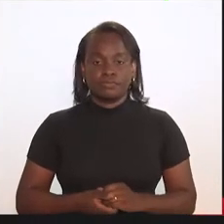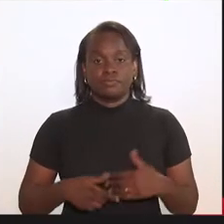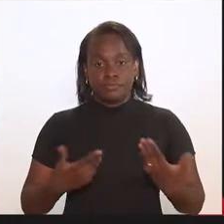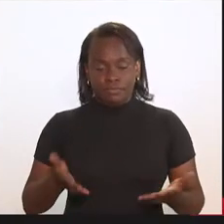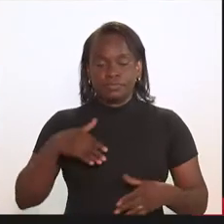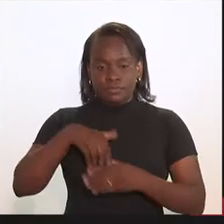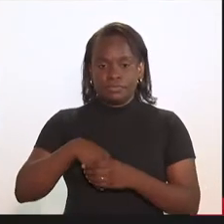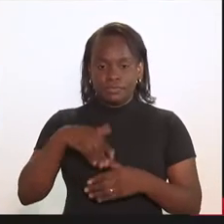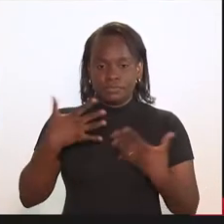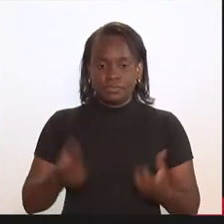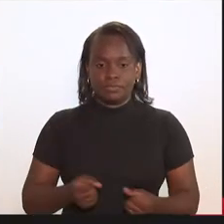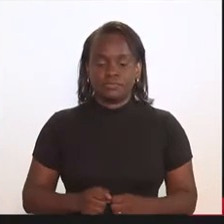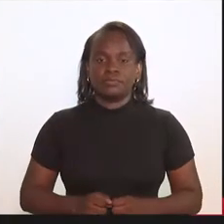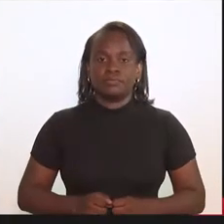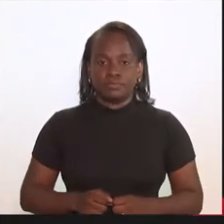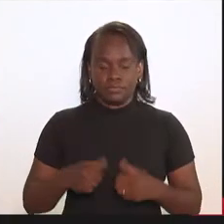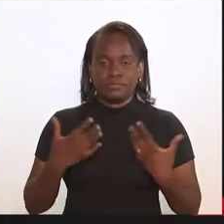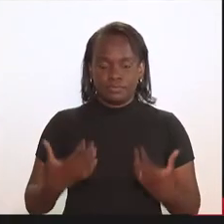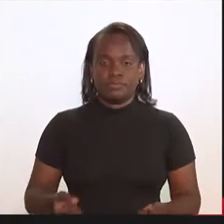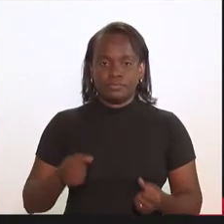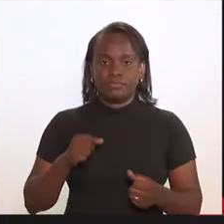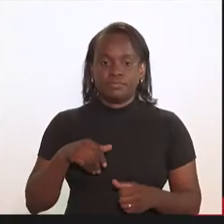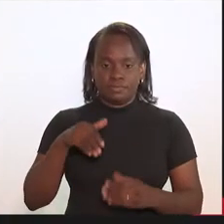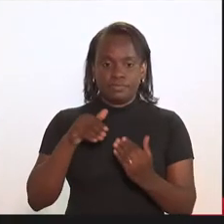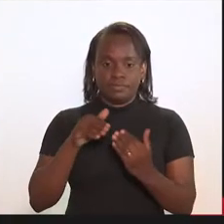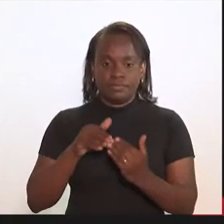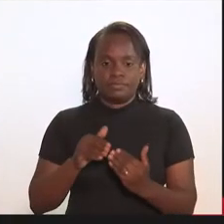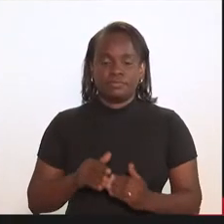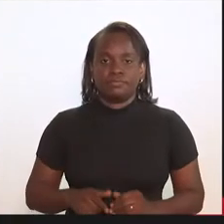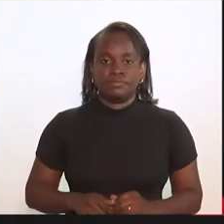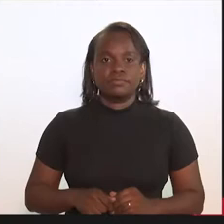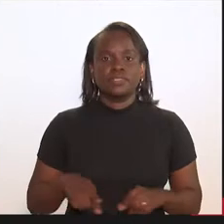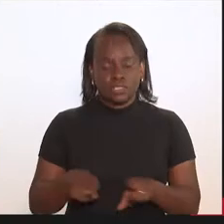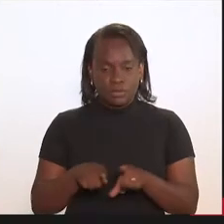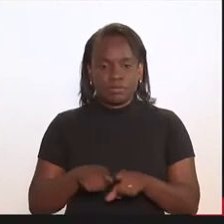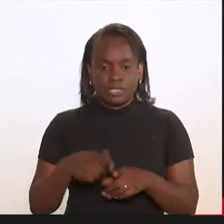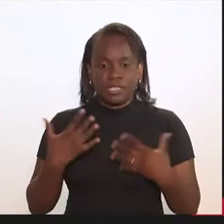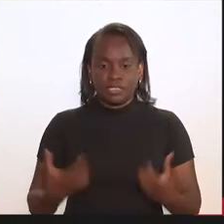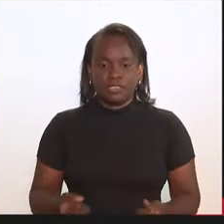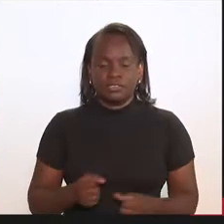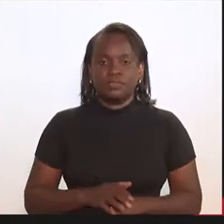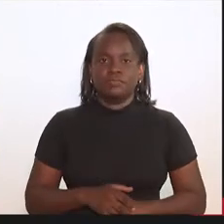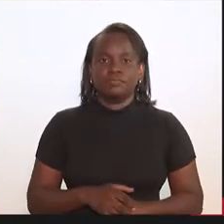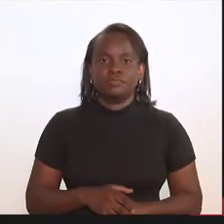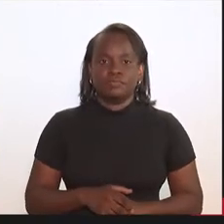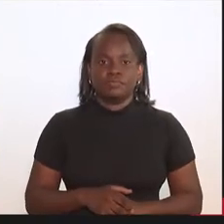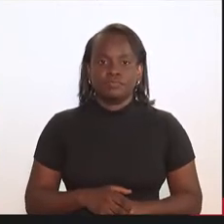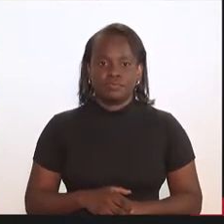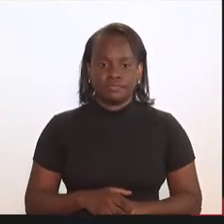De acordo, presidente. De acordo, presidente. Eu também voto favoravelmente.